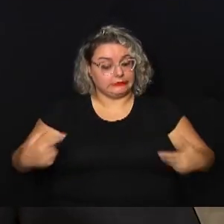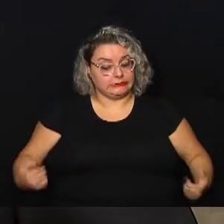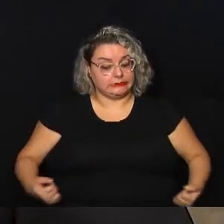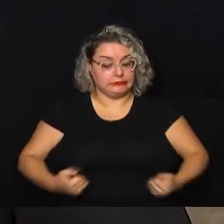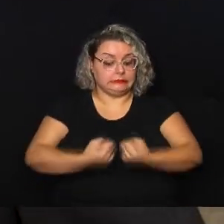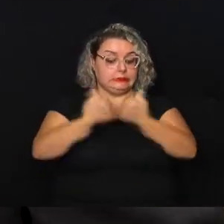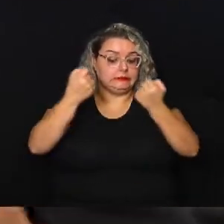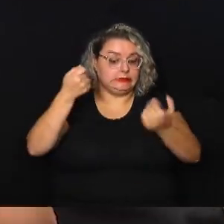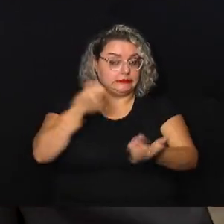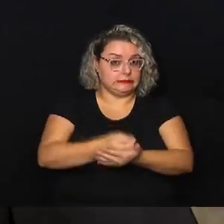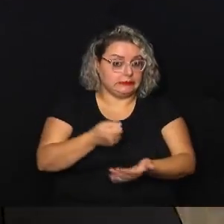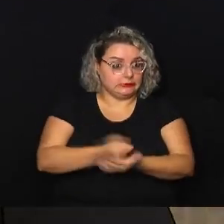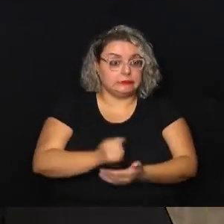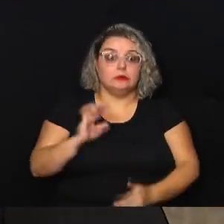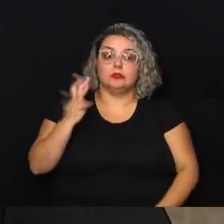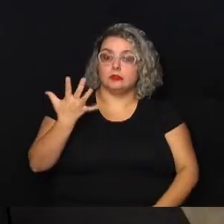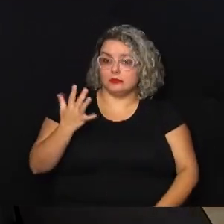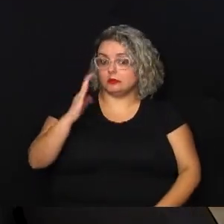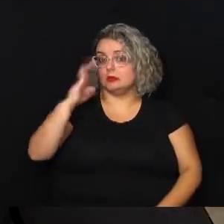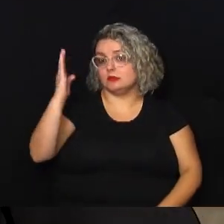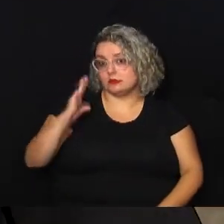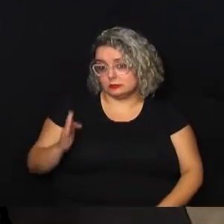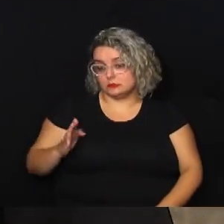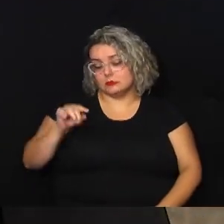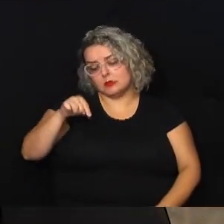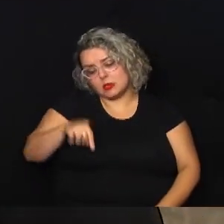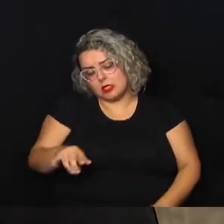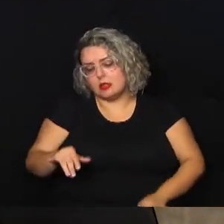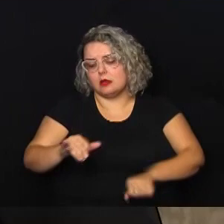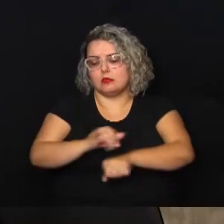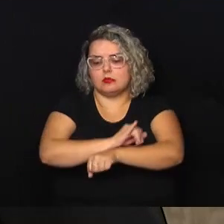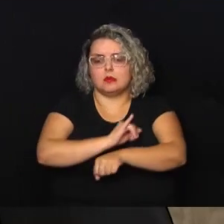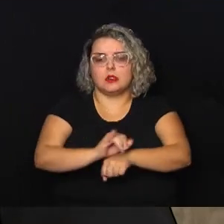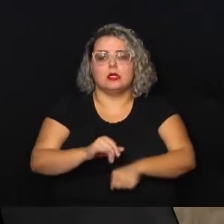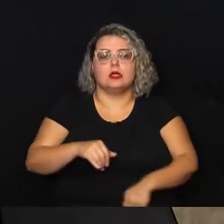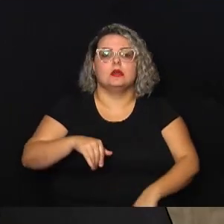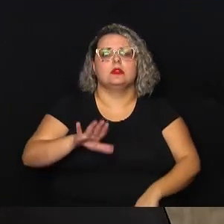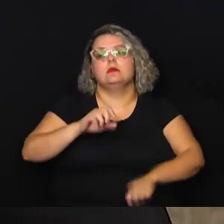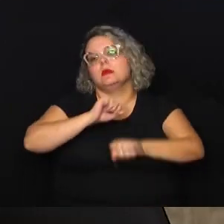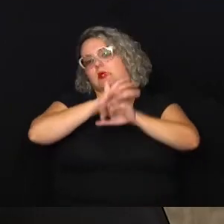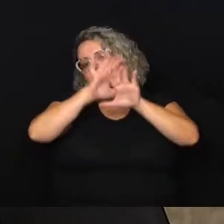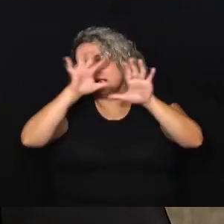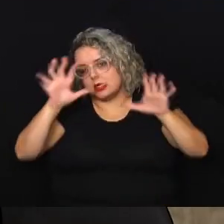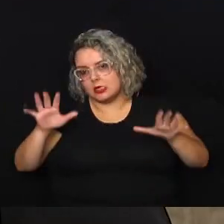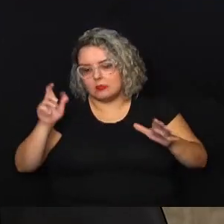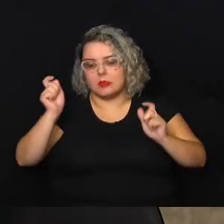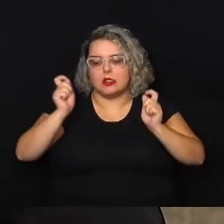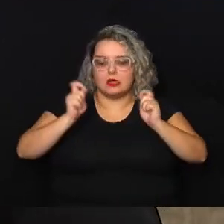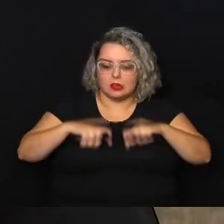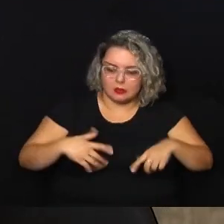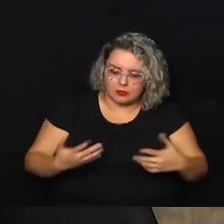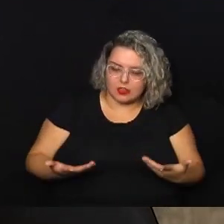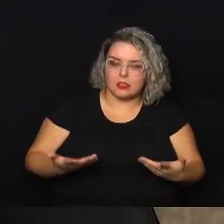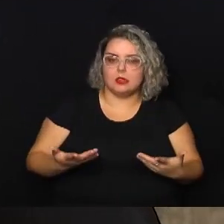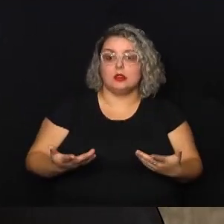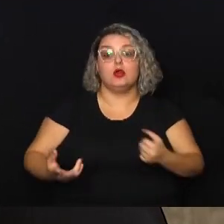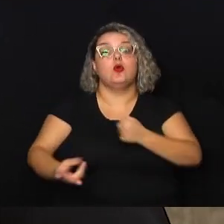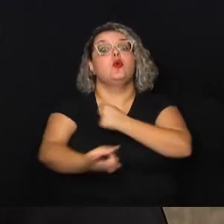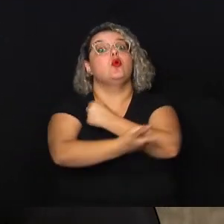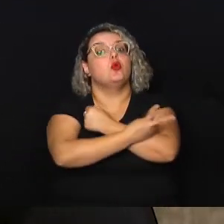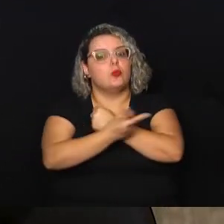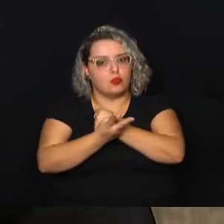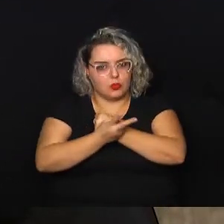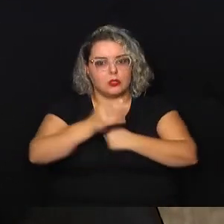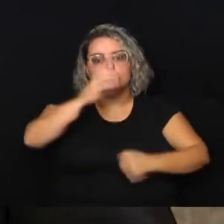existido bastante no Brasil E esse é um mecanismo para trazer mais transparência, mais eficiência